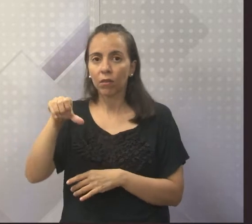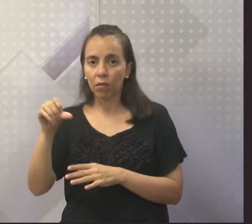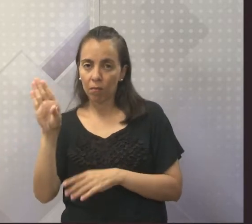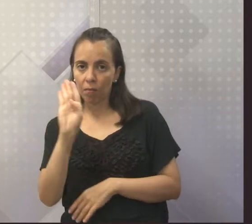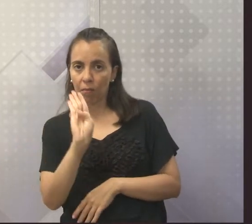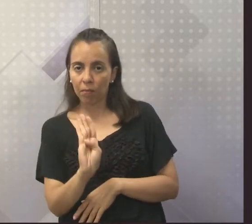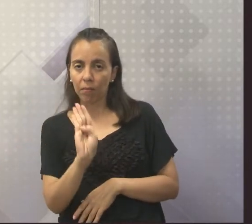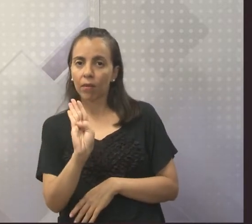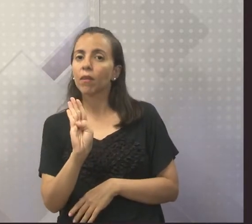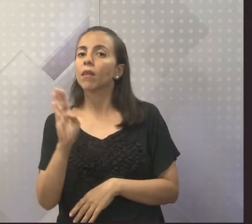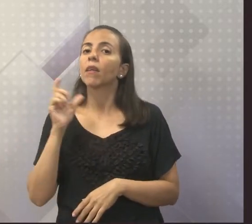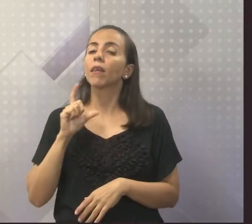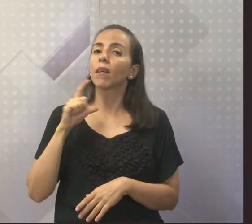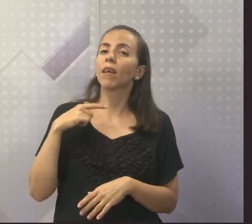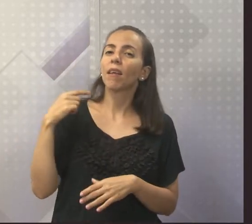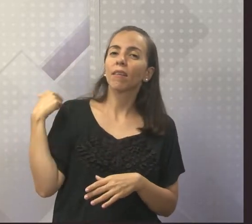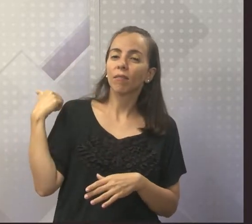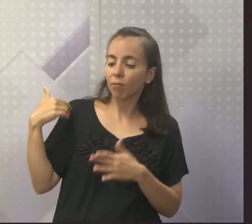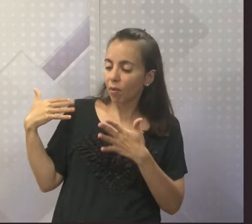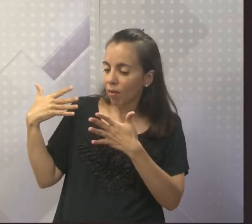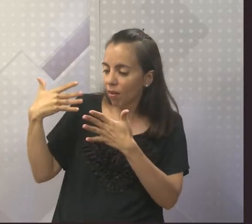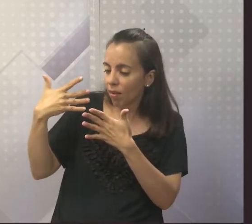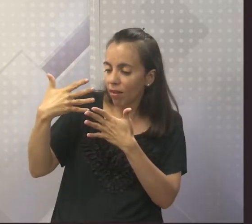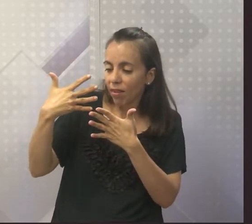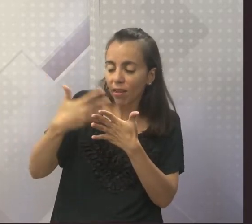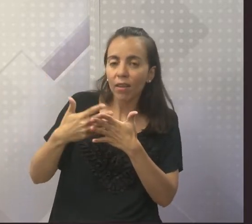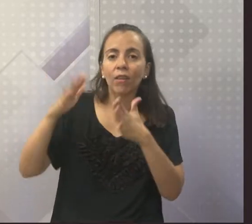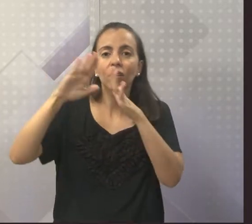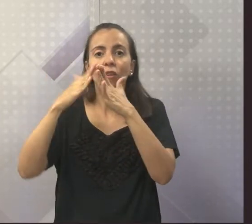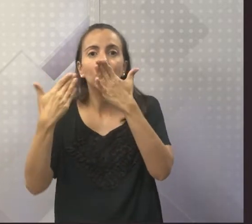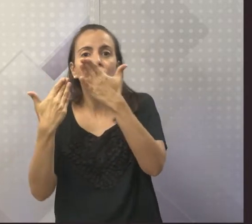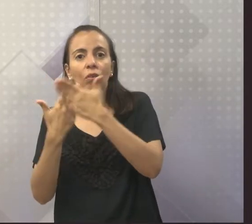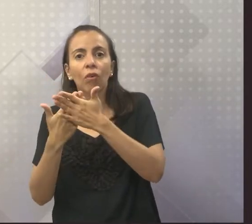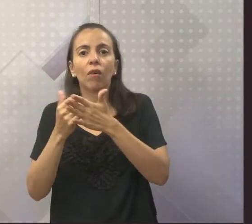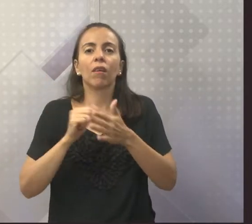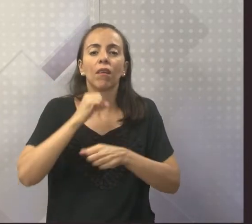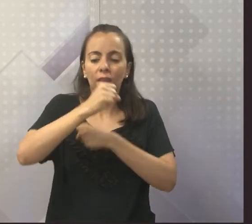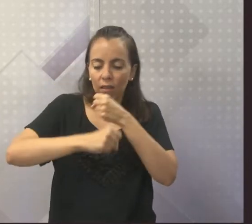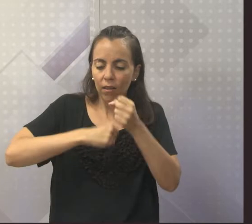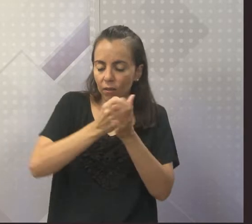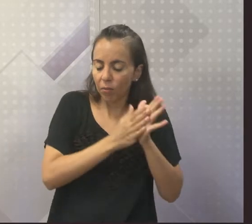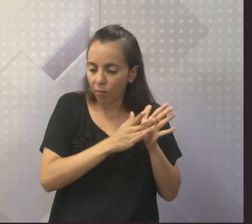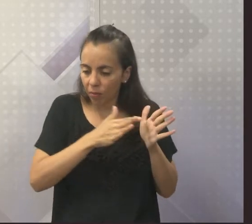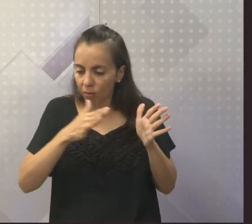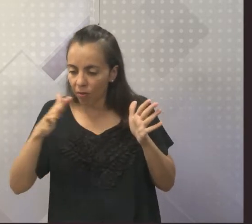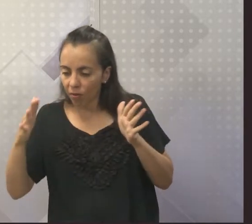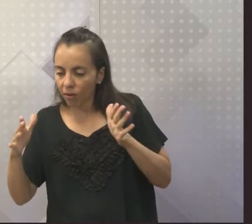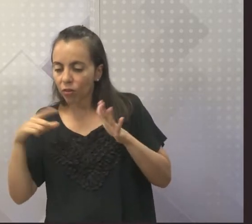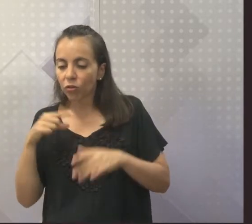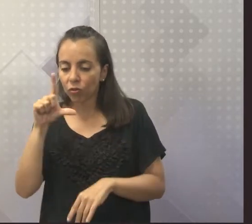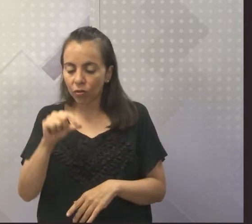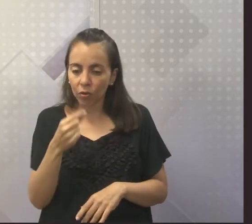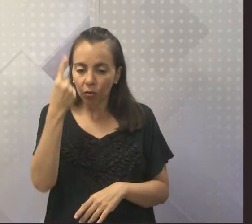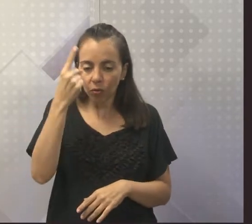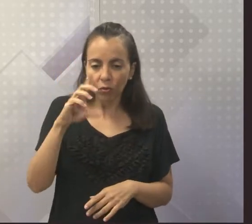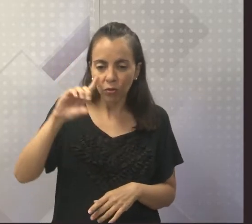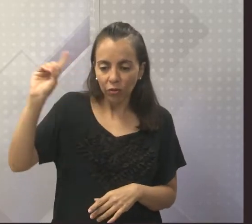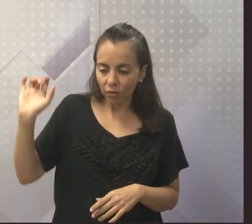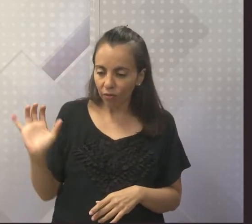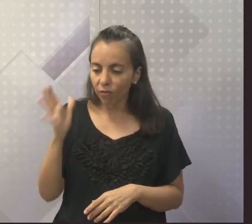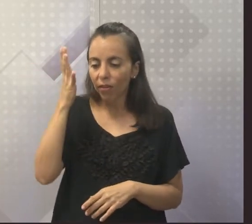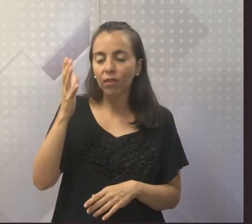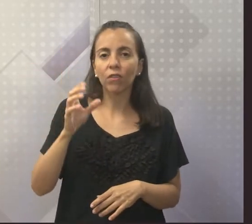escolar incluirá o dia 20 de novembro como o dia nacional da consciência negra. Mas